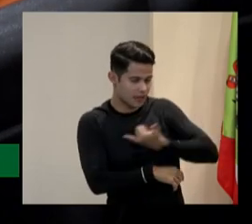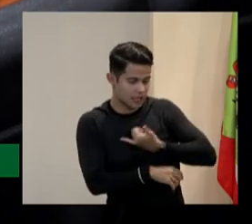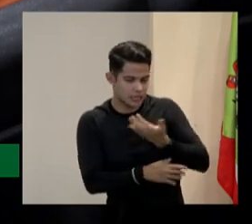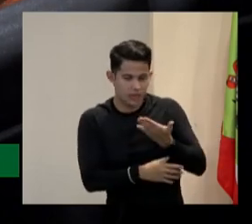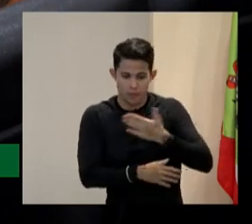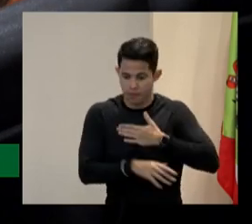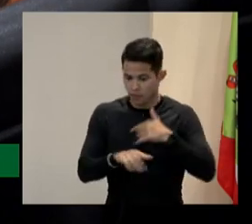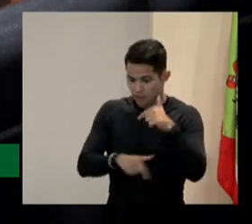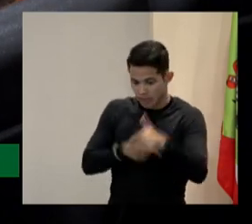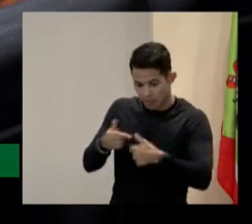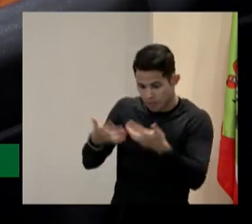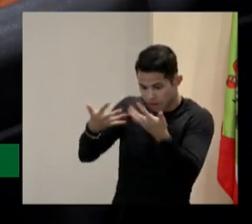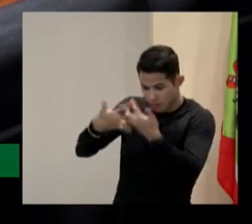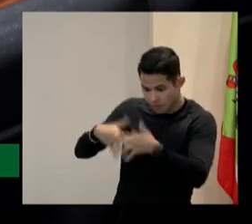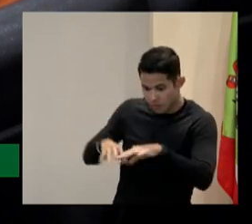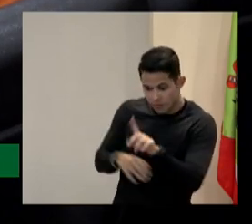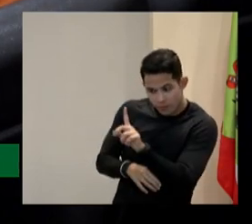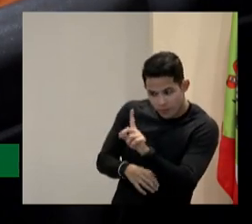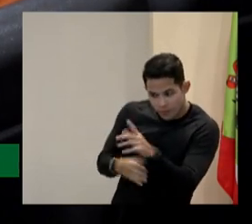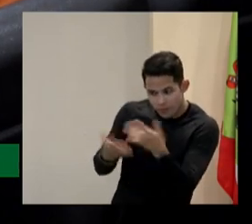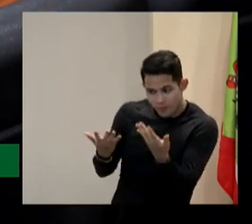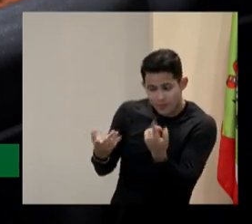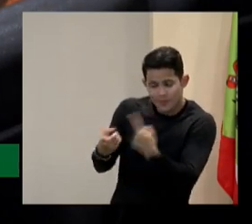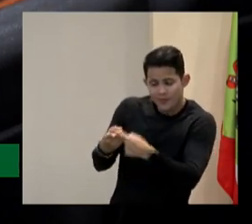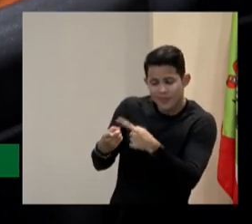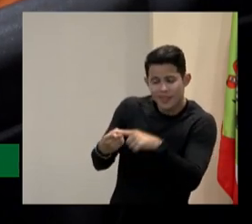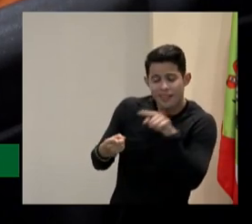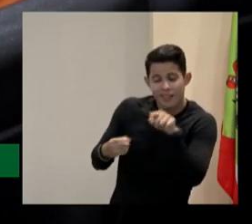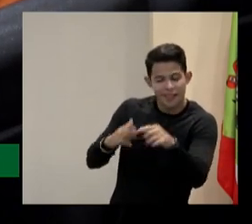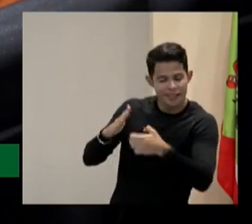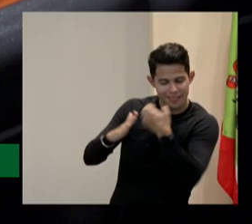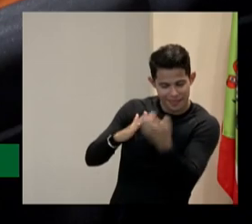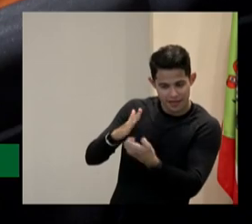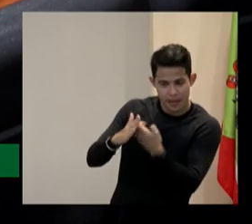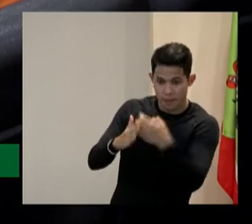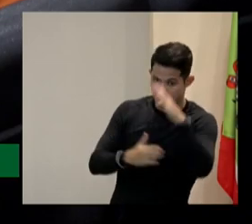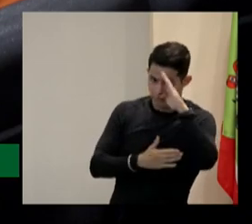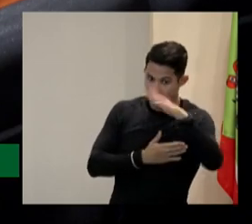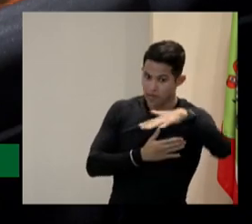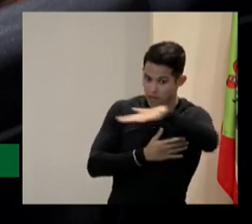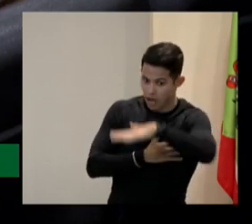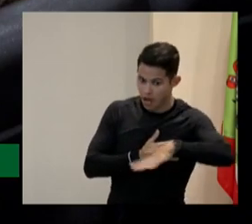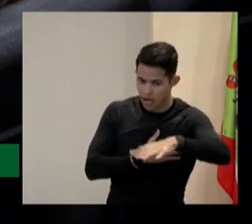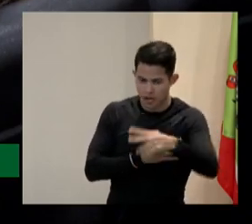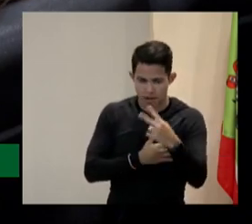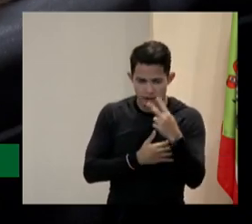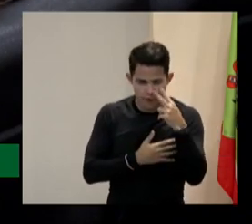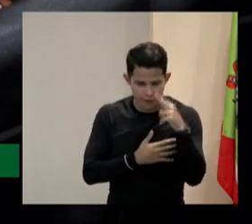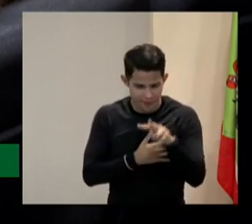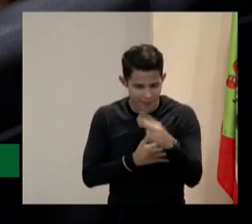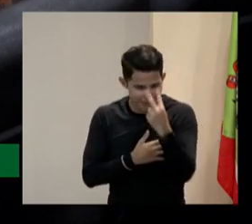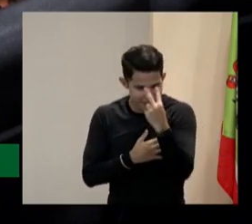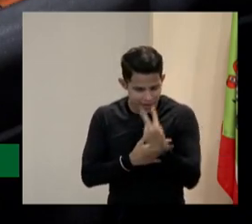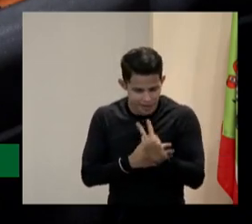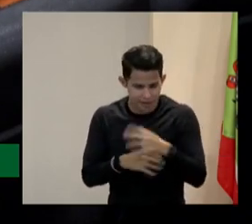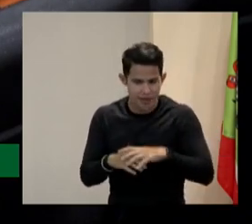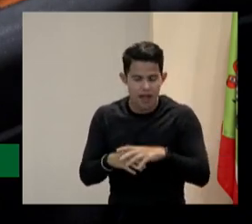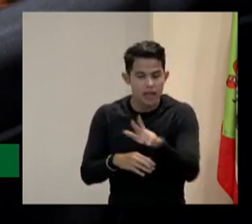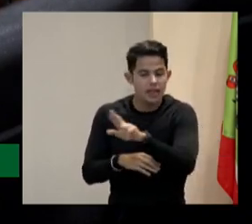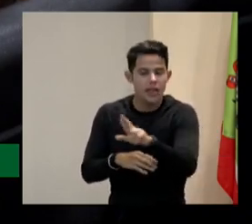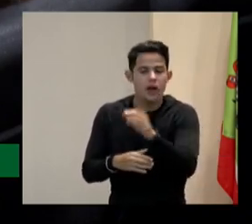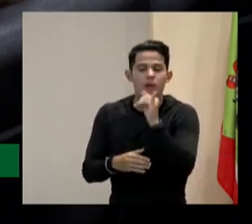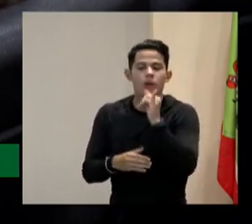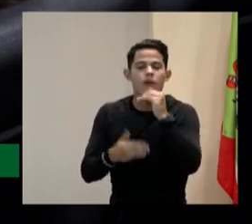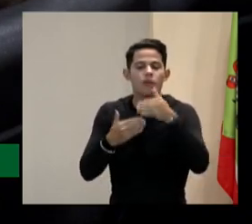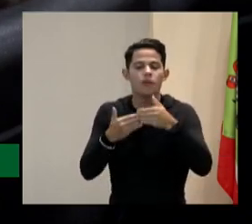emprego porque o que eles fizeram pra mim principalmente da área de deficiência visual não foi uma adequação